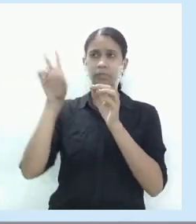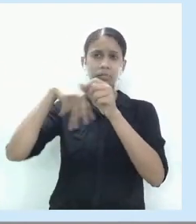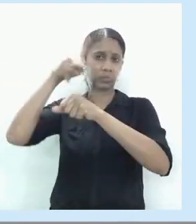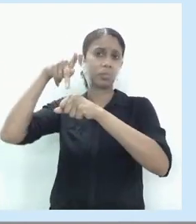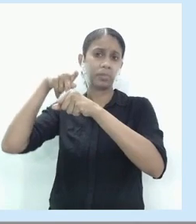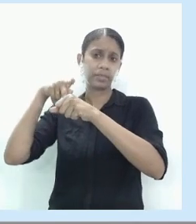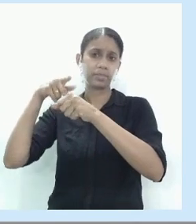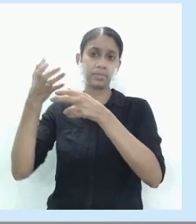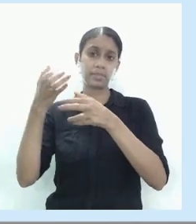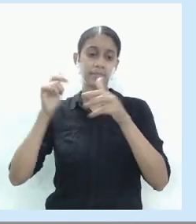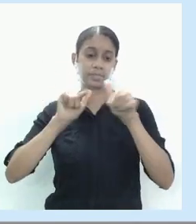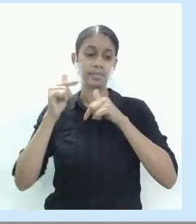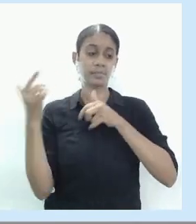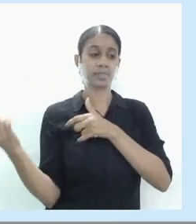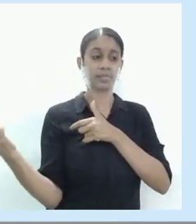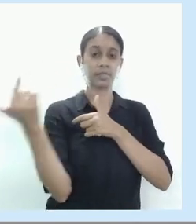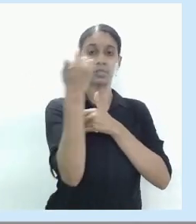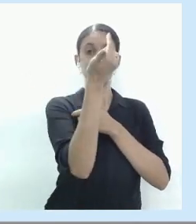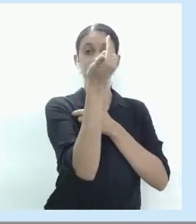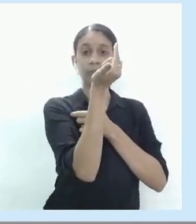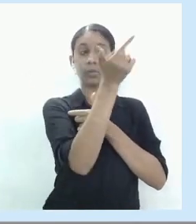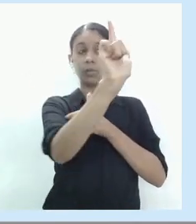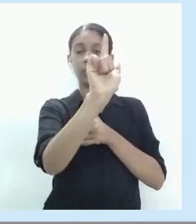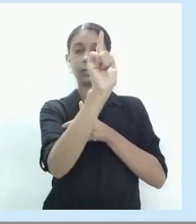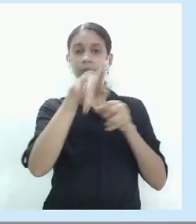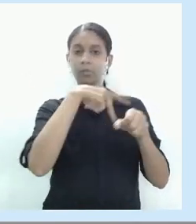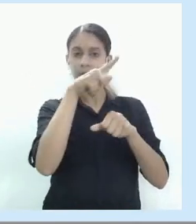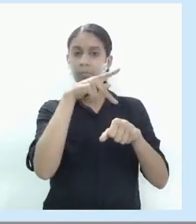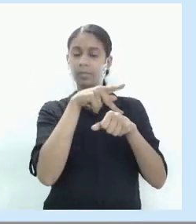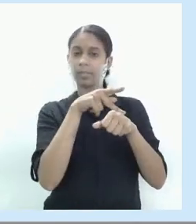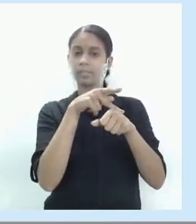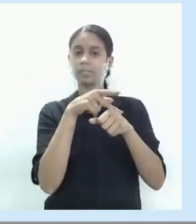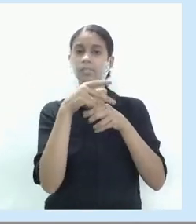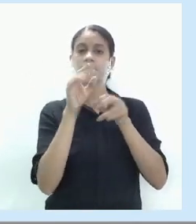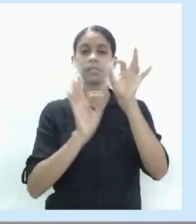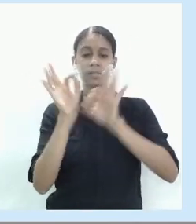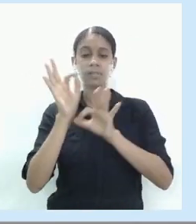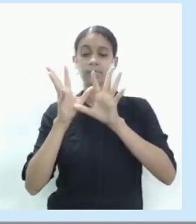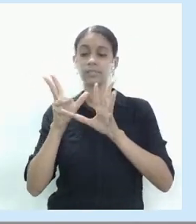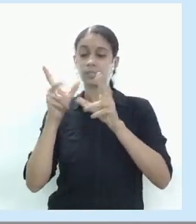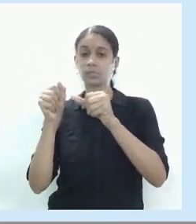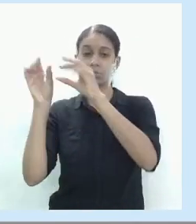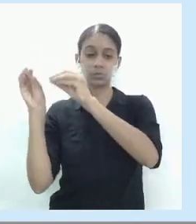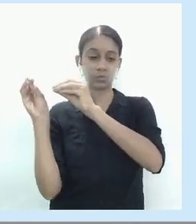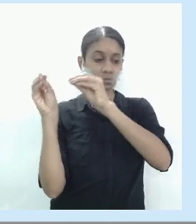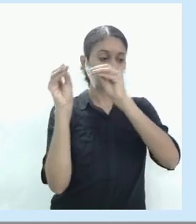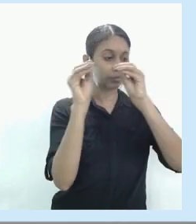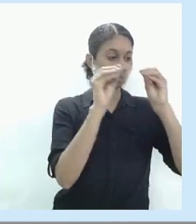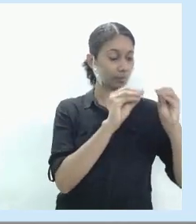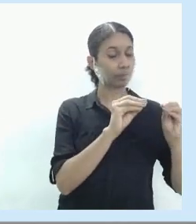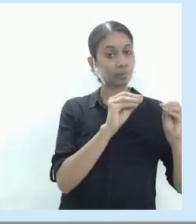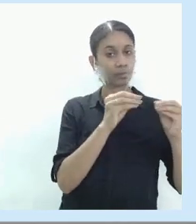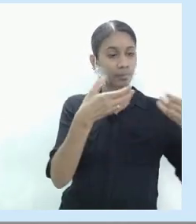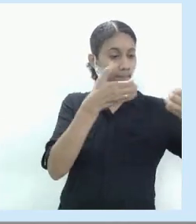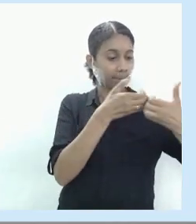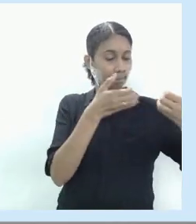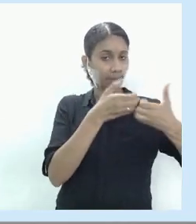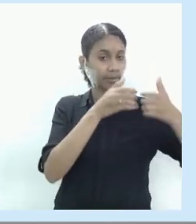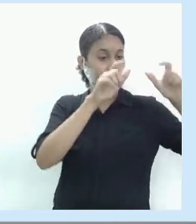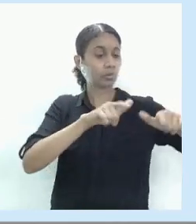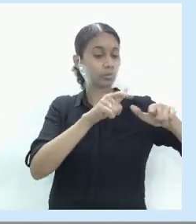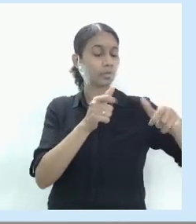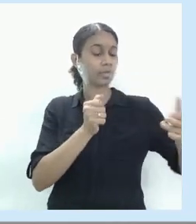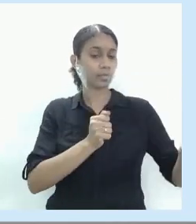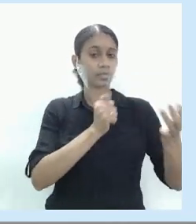eu vou migrar toda a minha estrutura de exploração para aquele país porque está próxima à fonte de matéria